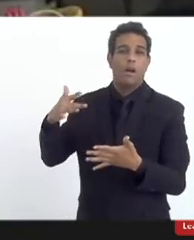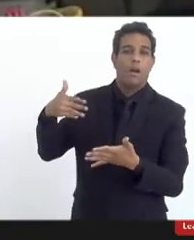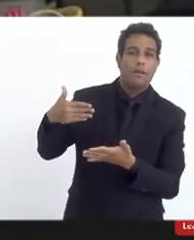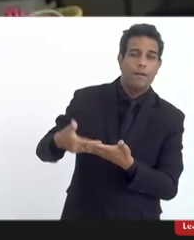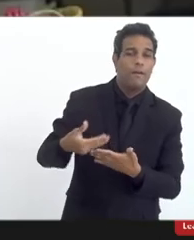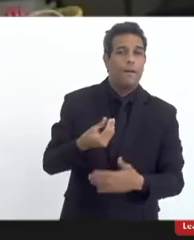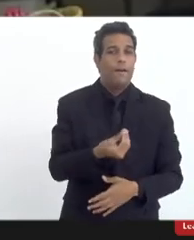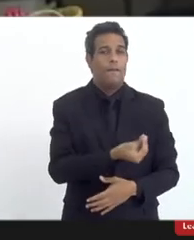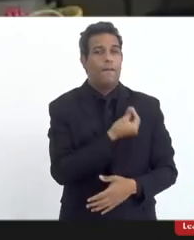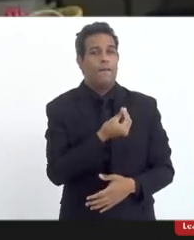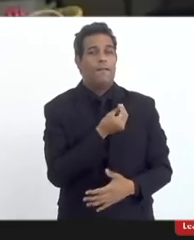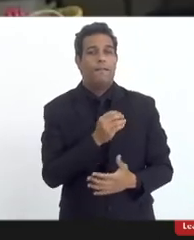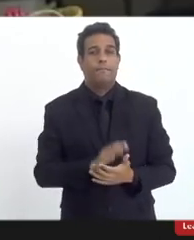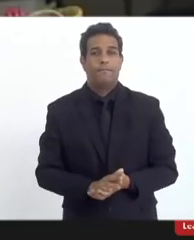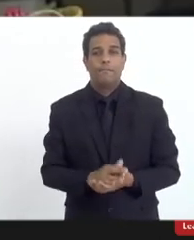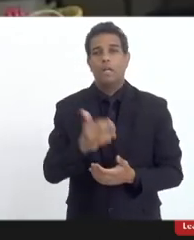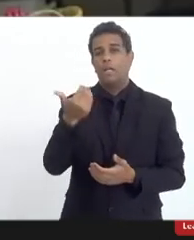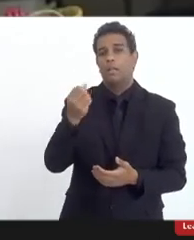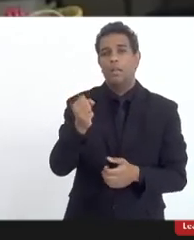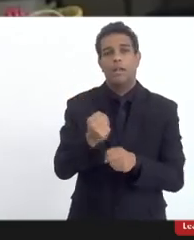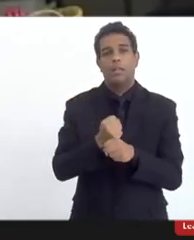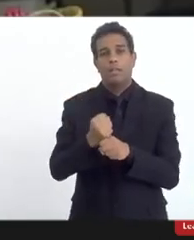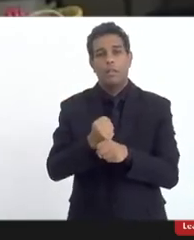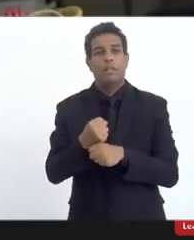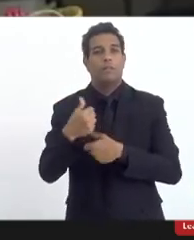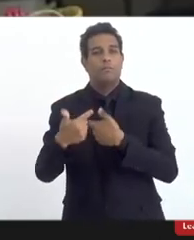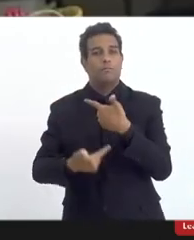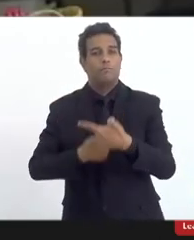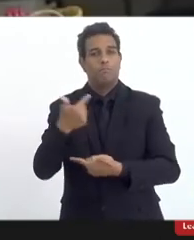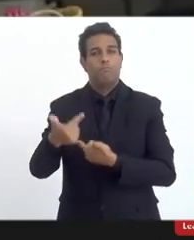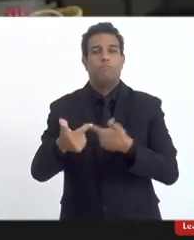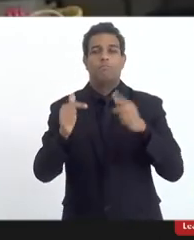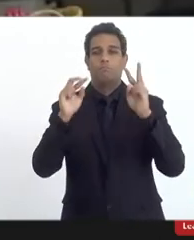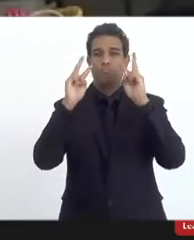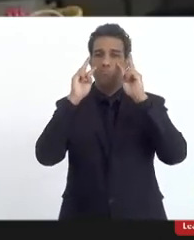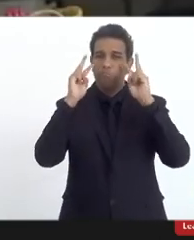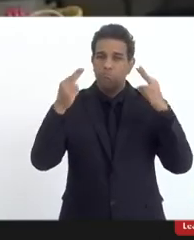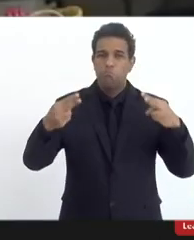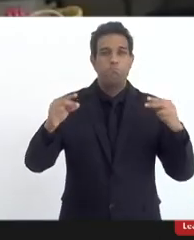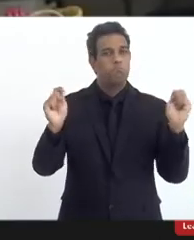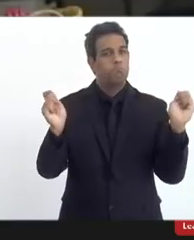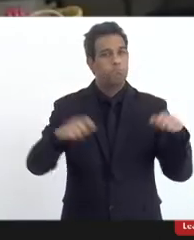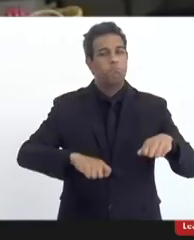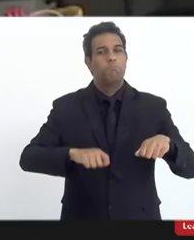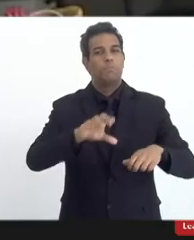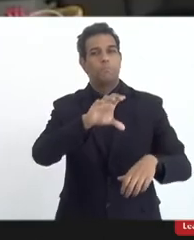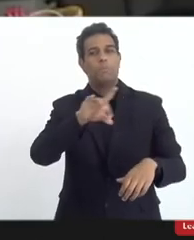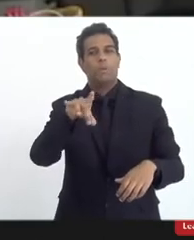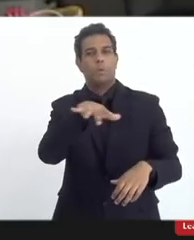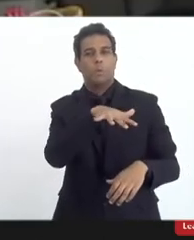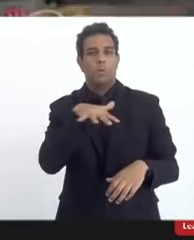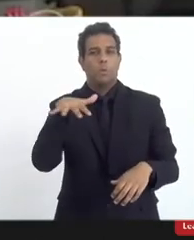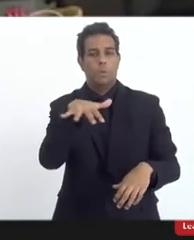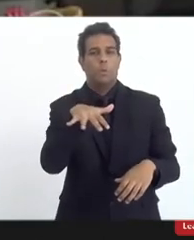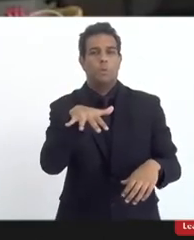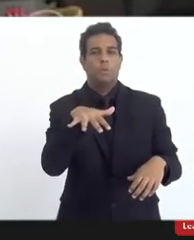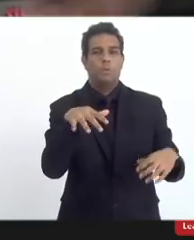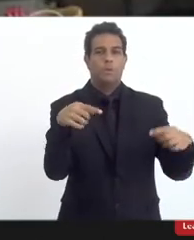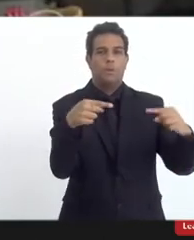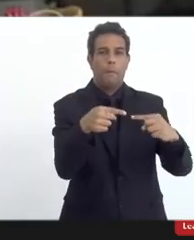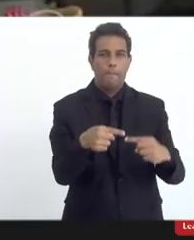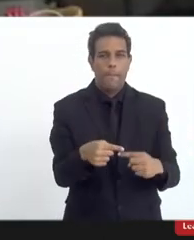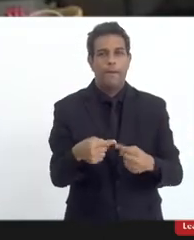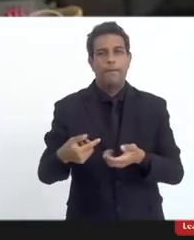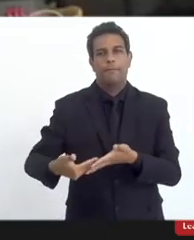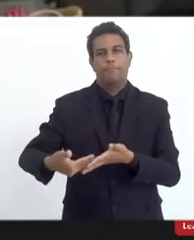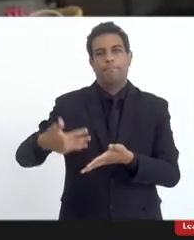estou falando de 10 anos para cá porque de 10 anos que eu coordeno essa pasta mas logicamente